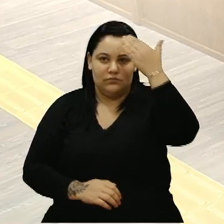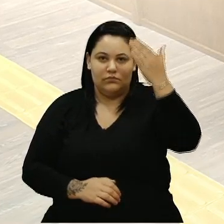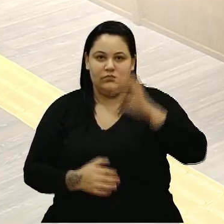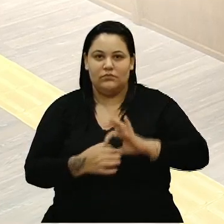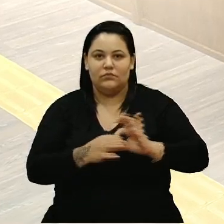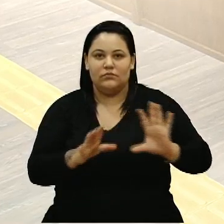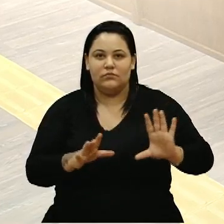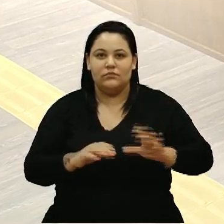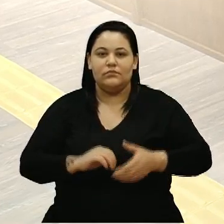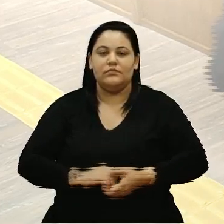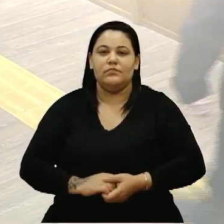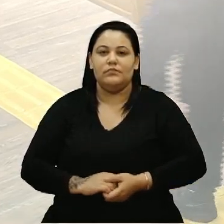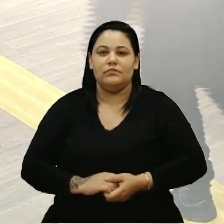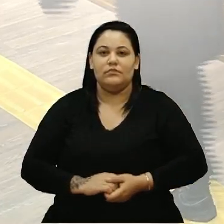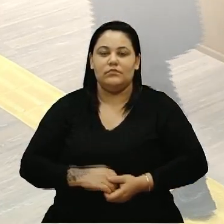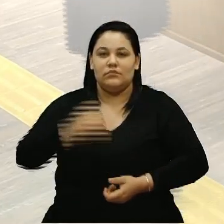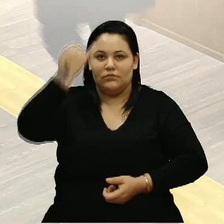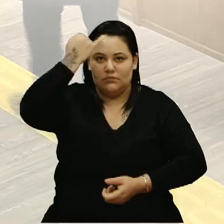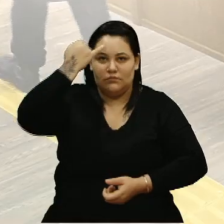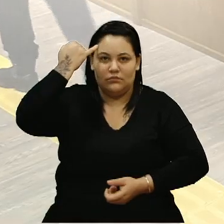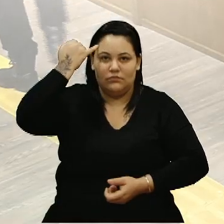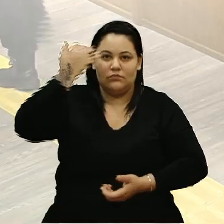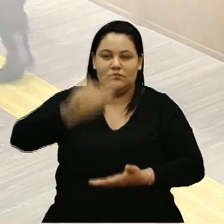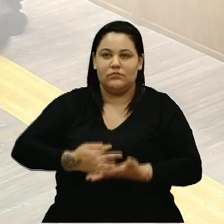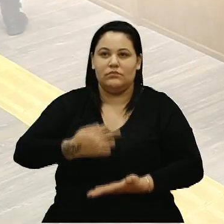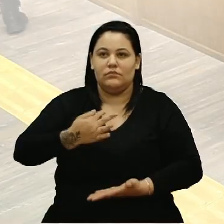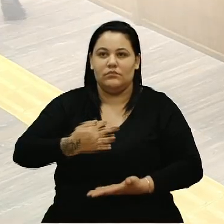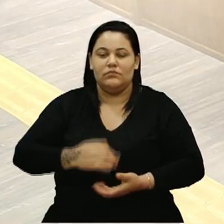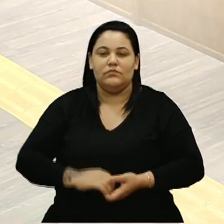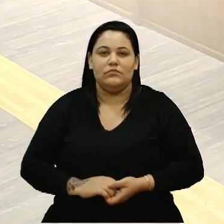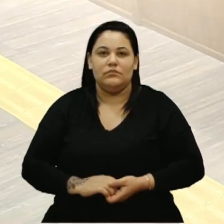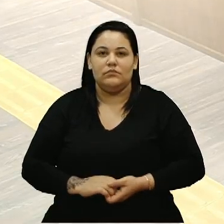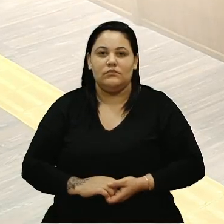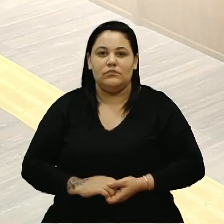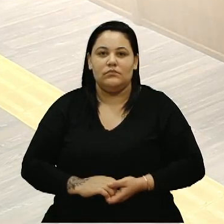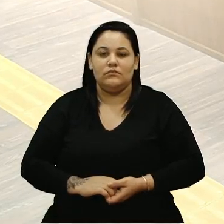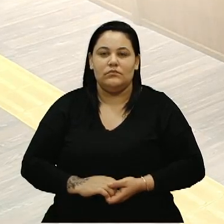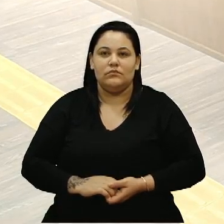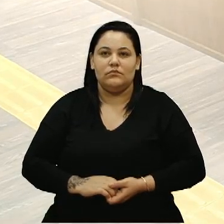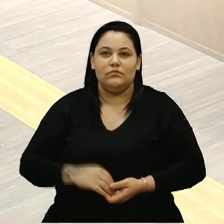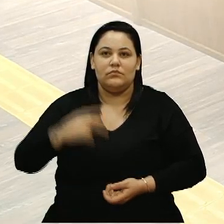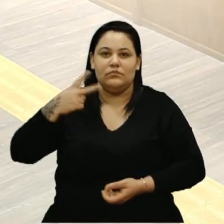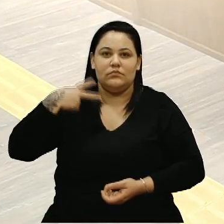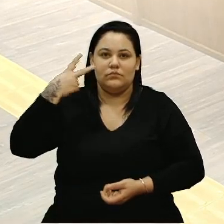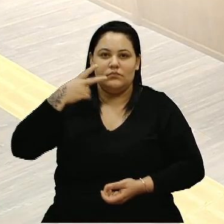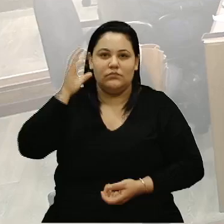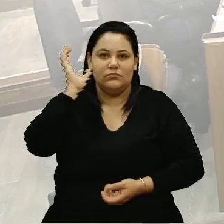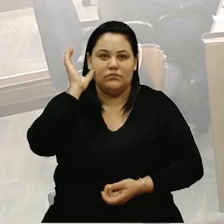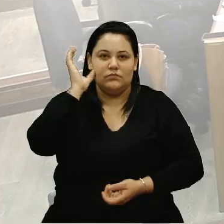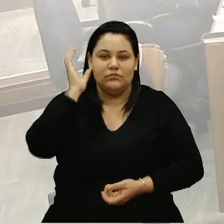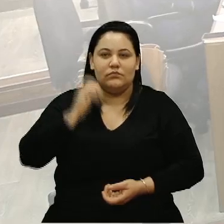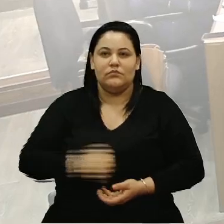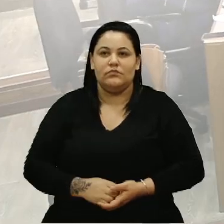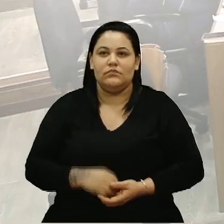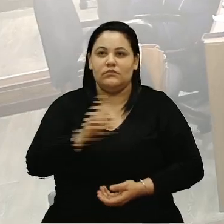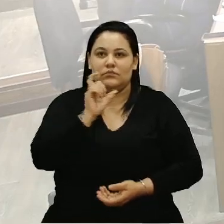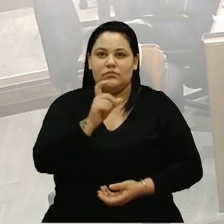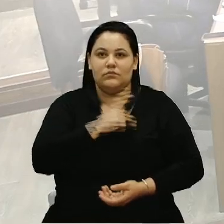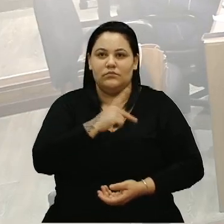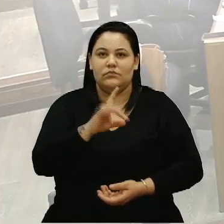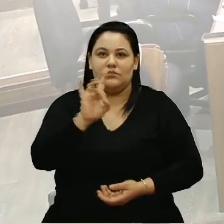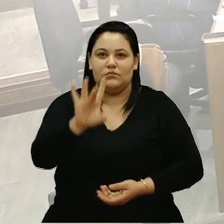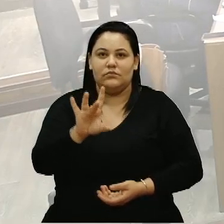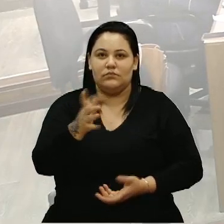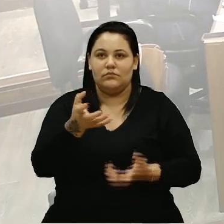mão. Vereador Zé D'Ambrosso, prejudicado. Vereador Cadore, com a palavra. Senhor presidente, só queria